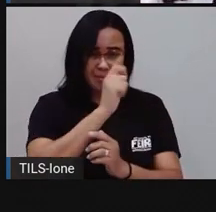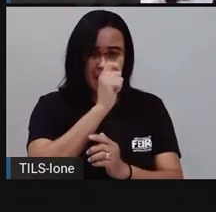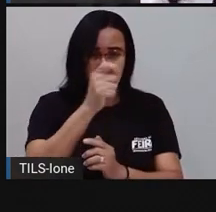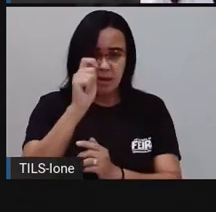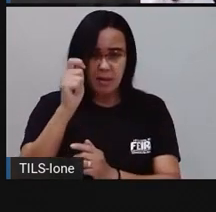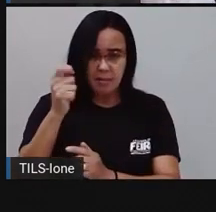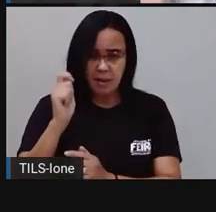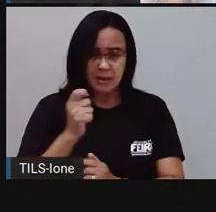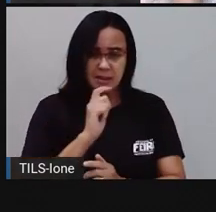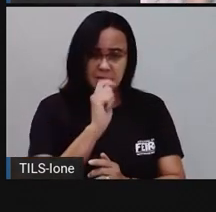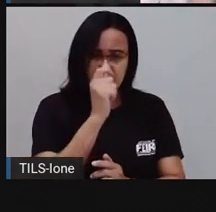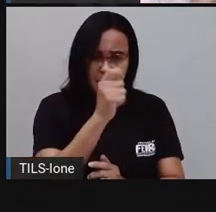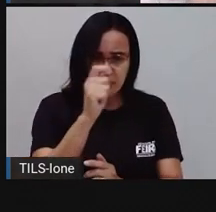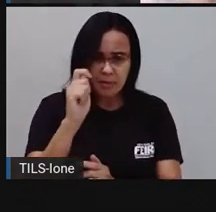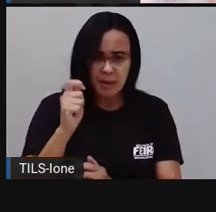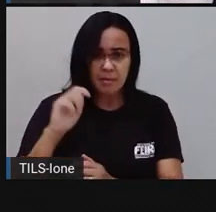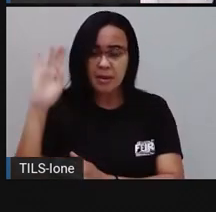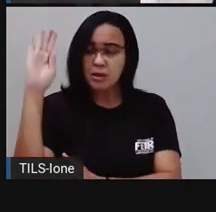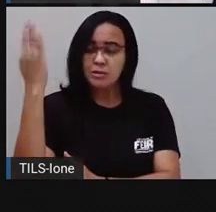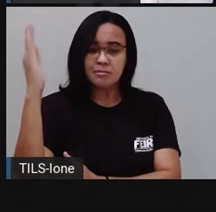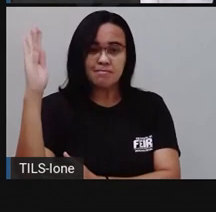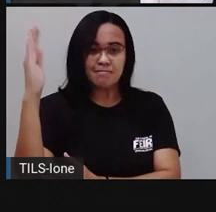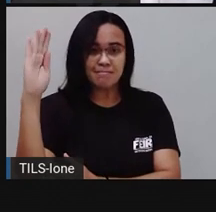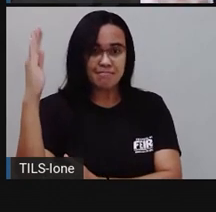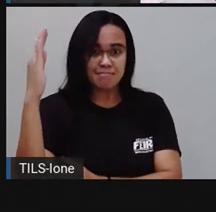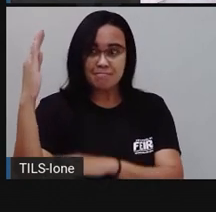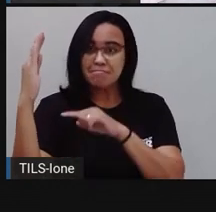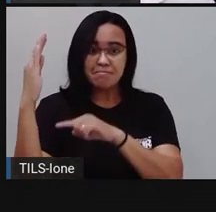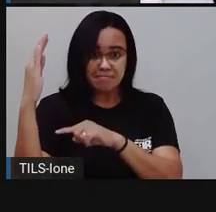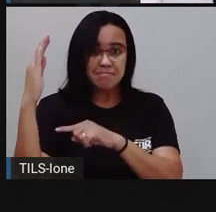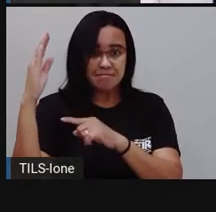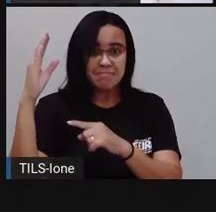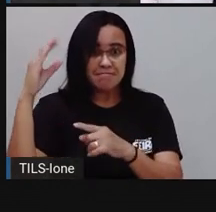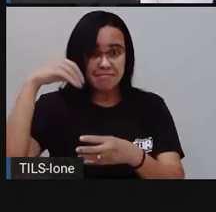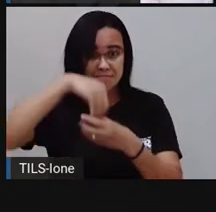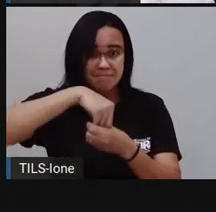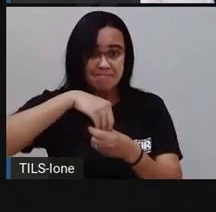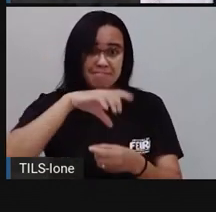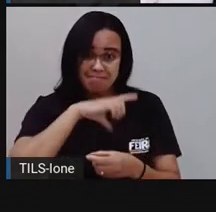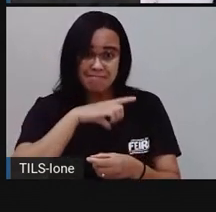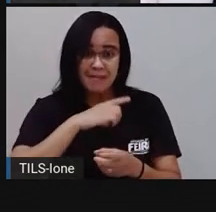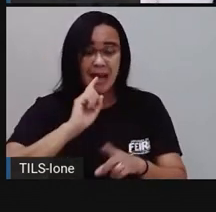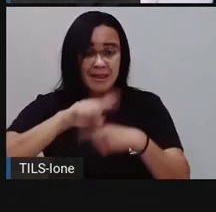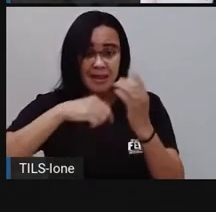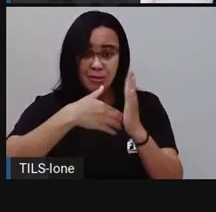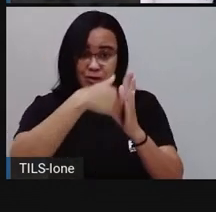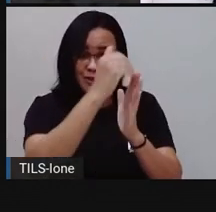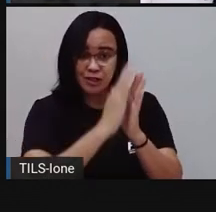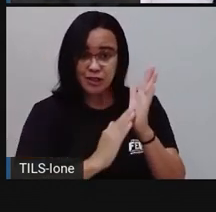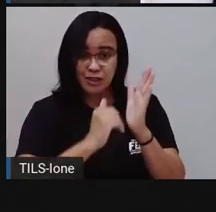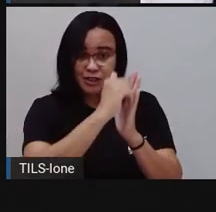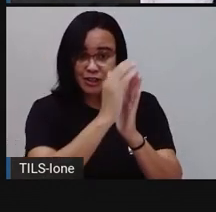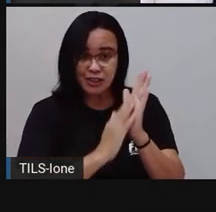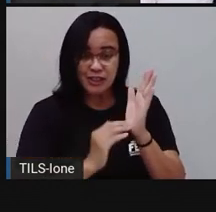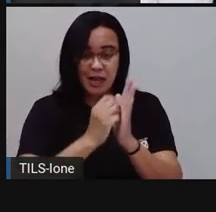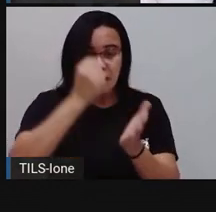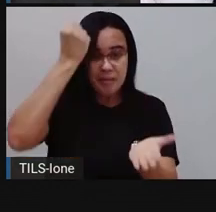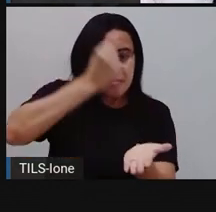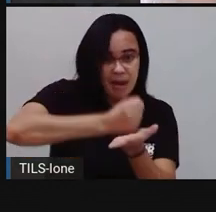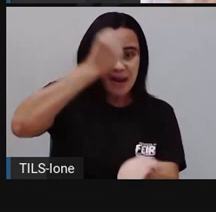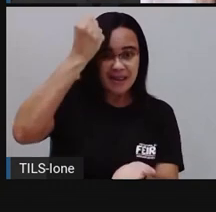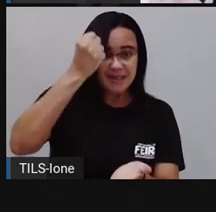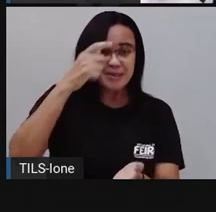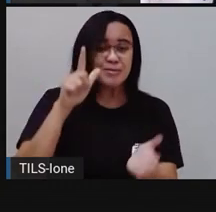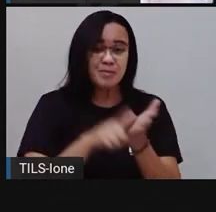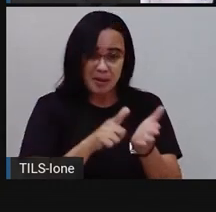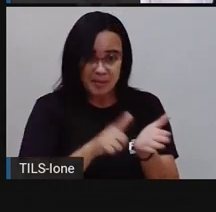madeira, né? Ele ia fazendo esse contorno do desenho na madeira, passava uma tinta e depois, ó, carimbava no papel. E